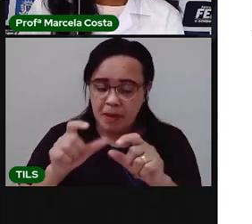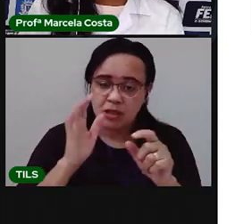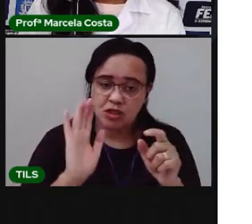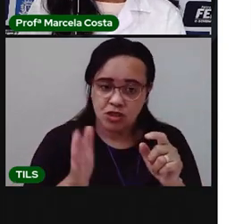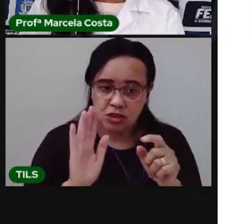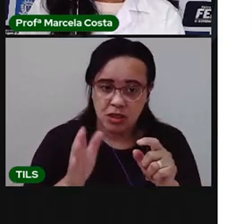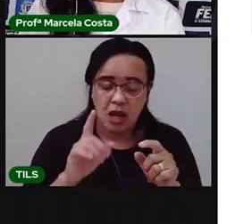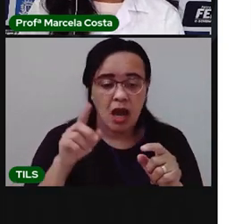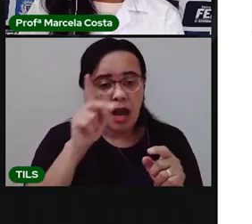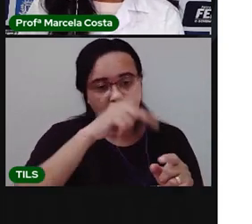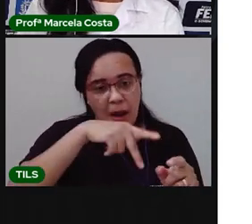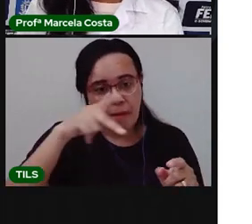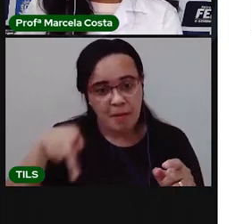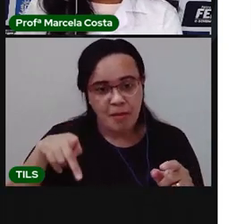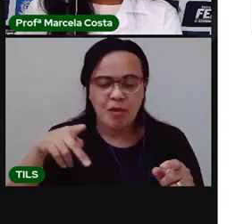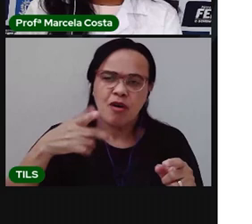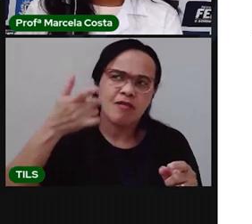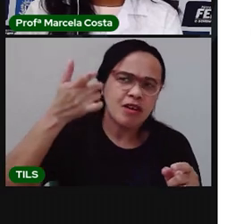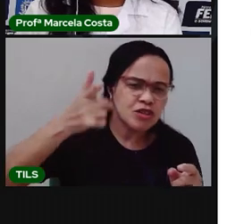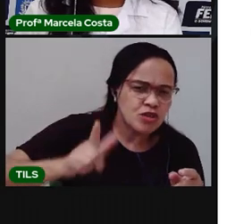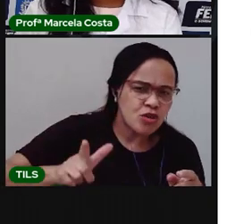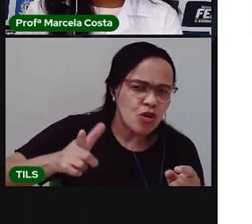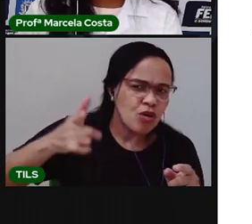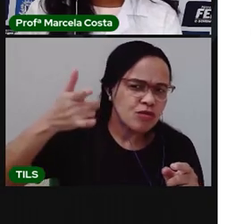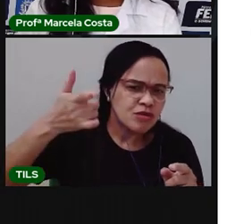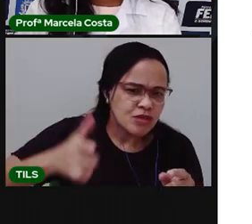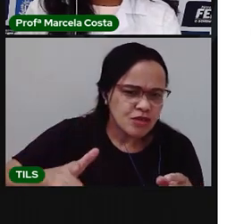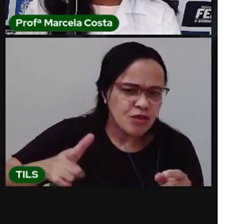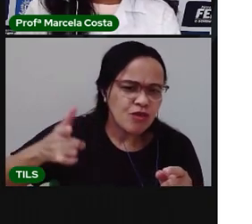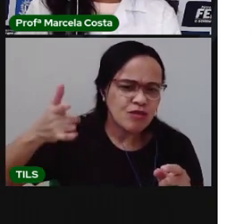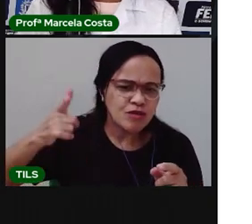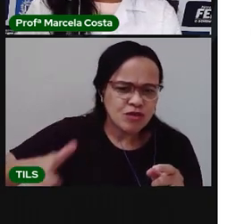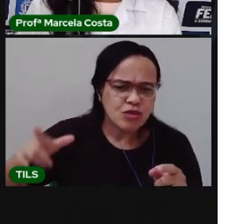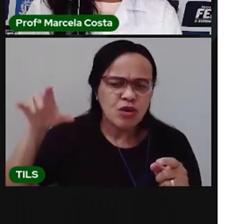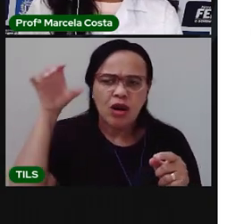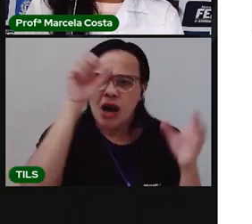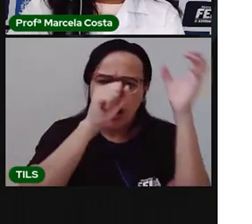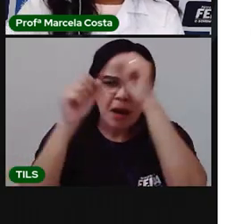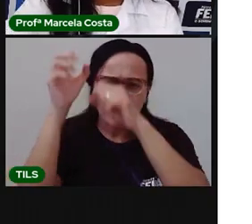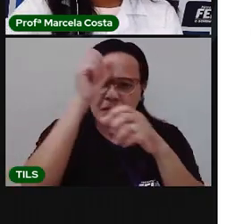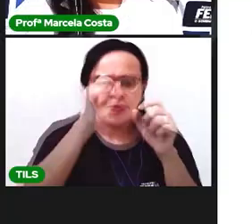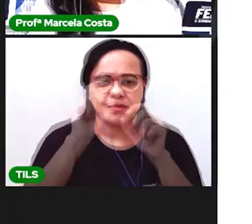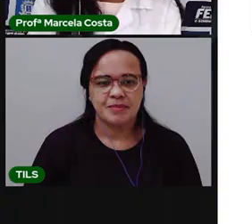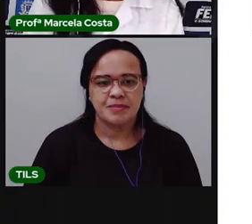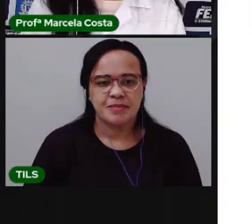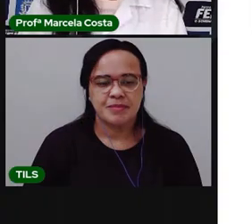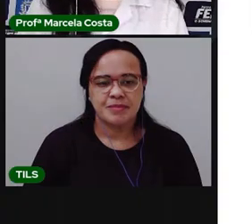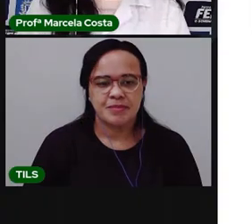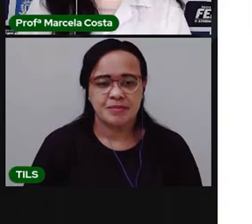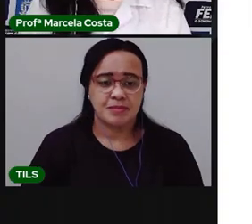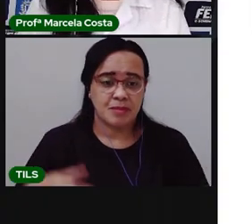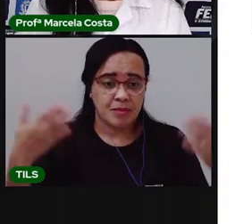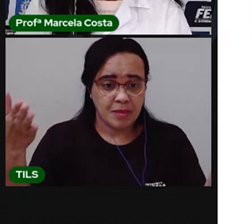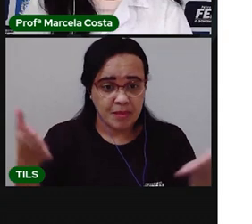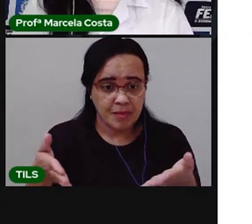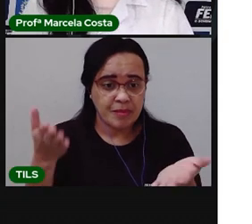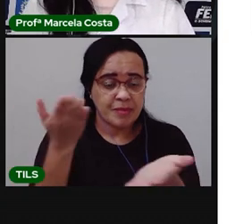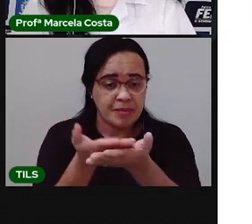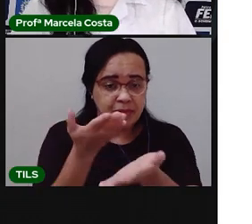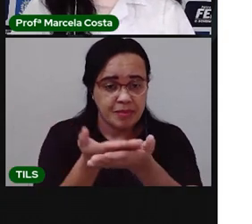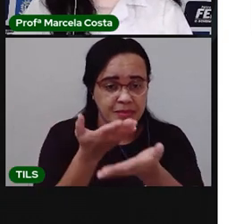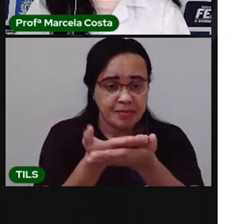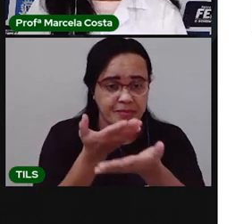relembrar o que a gente aprendeu nessa aula de hoje. Tá bom? Nessa aula de hoje,